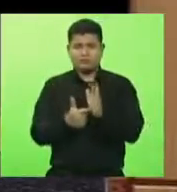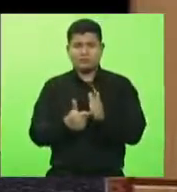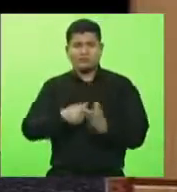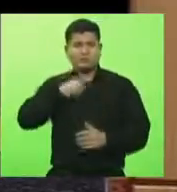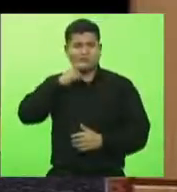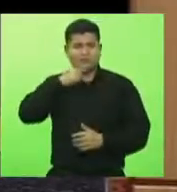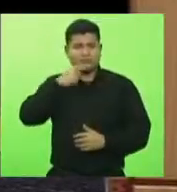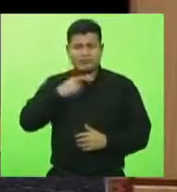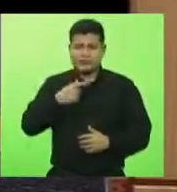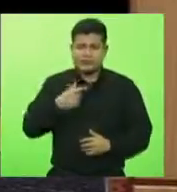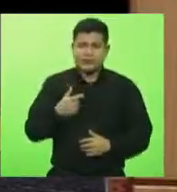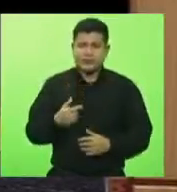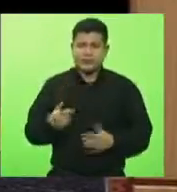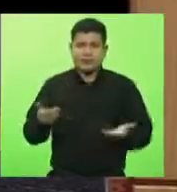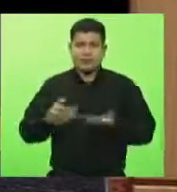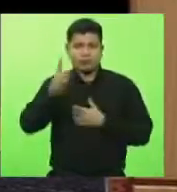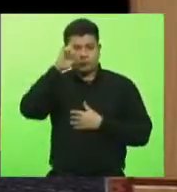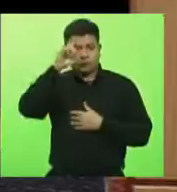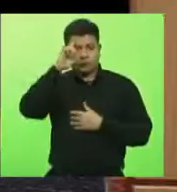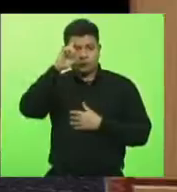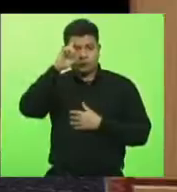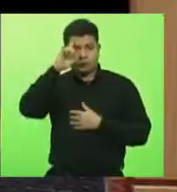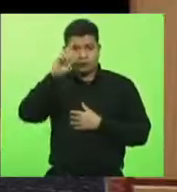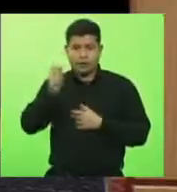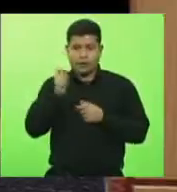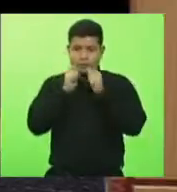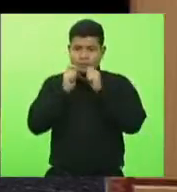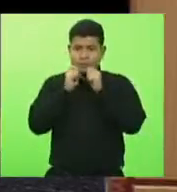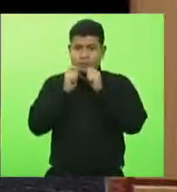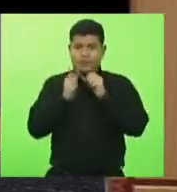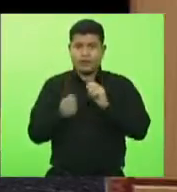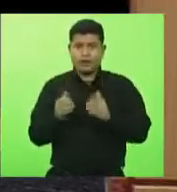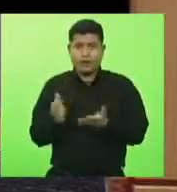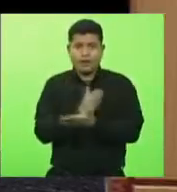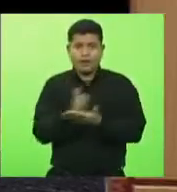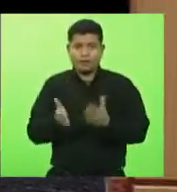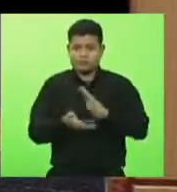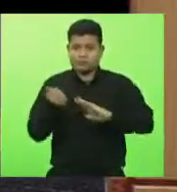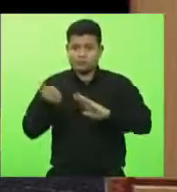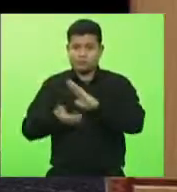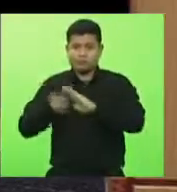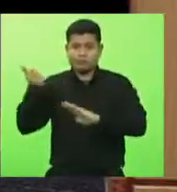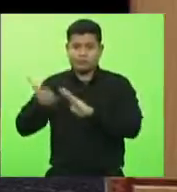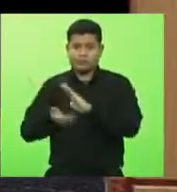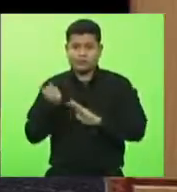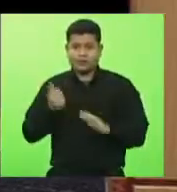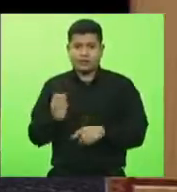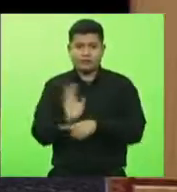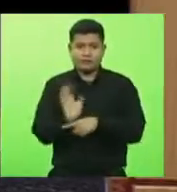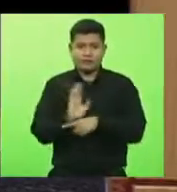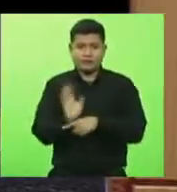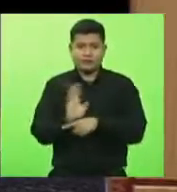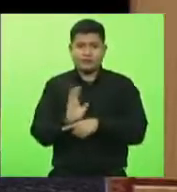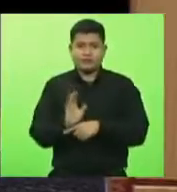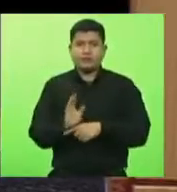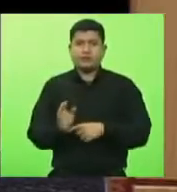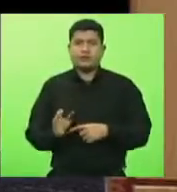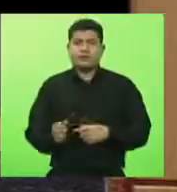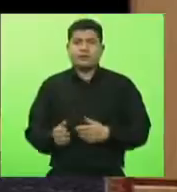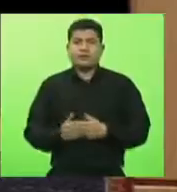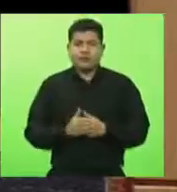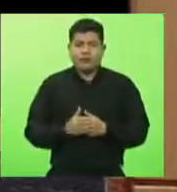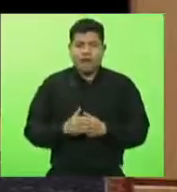recebe todo dia, eles retiram dos arquivos esses vídeos, esses áudios, esse material